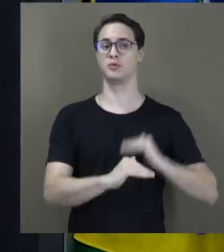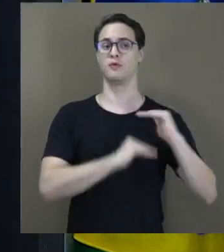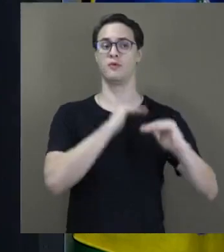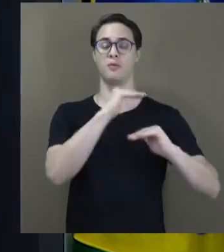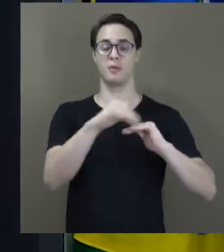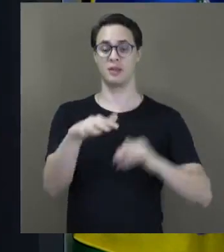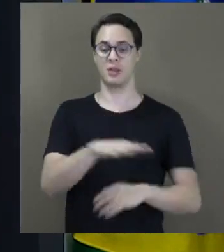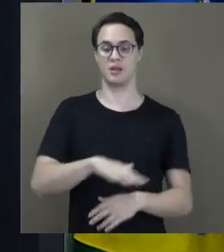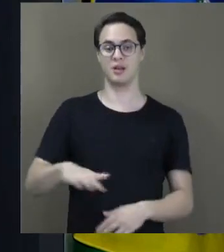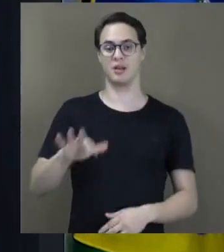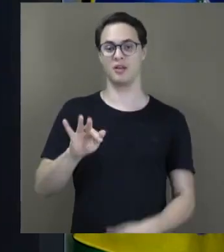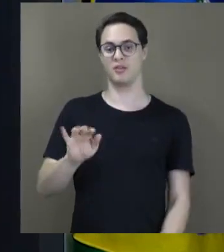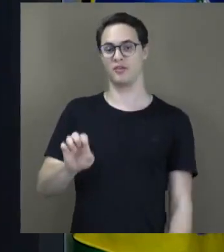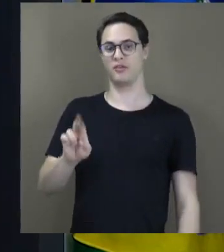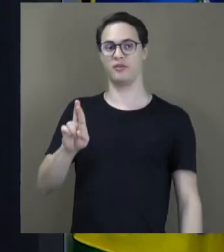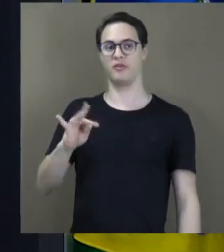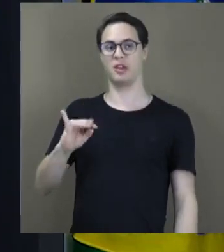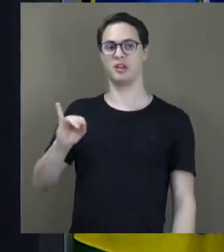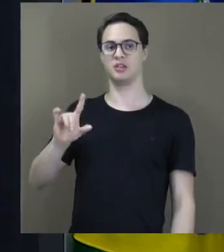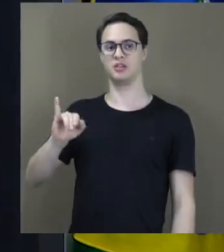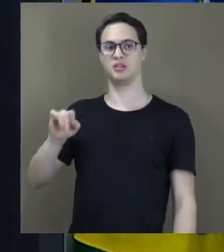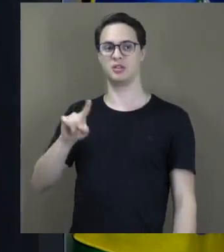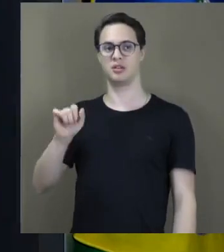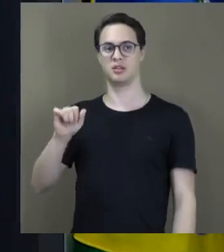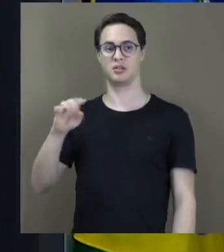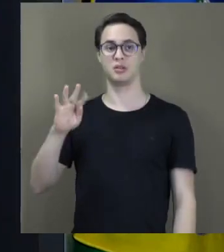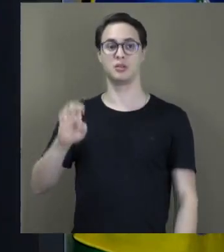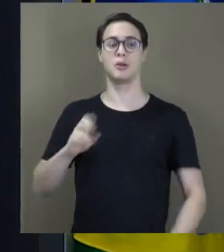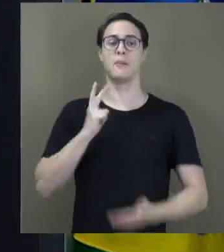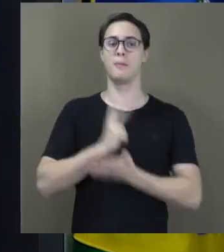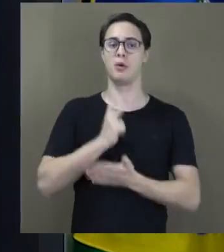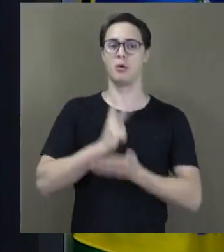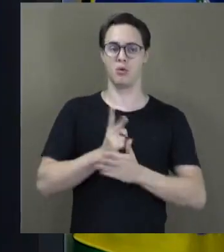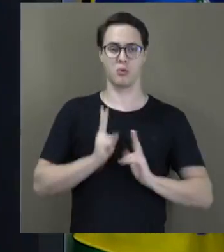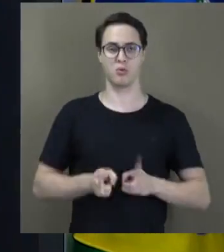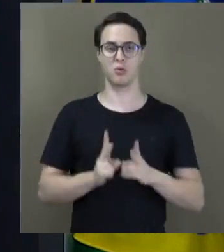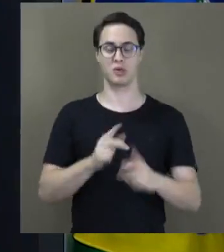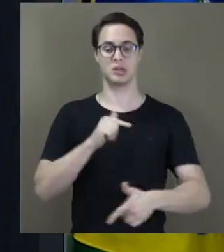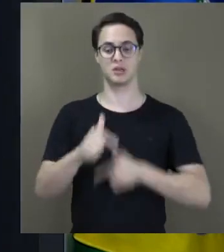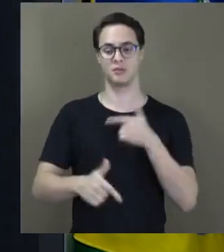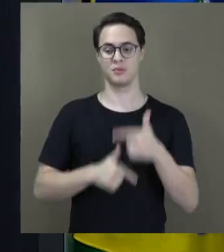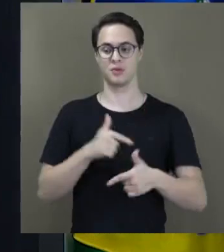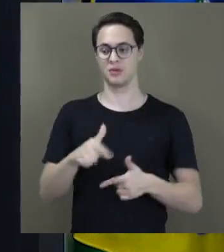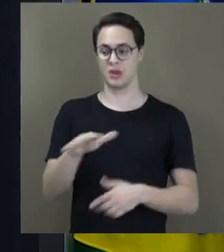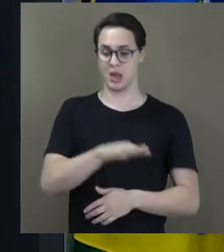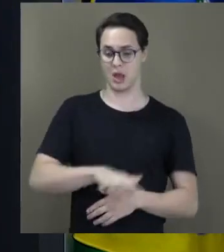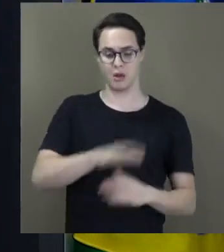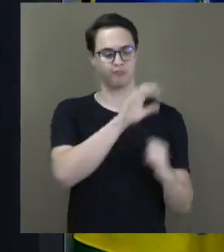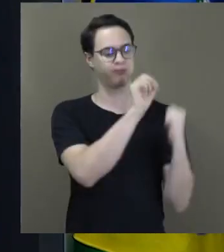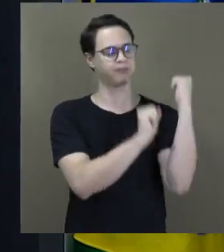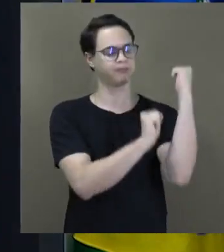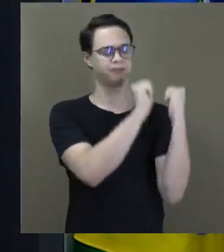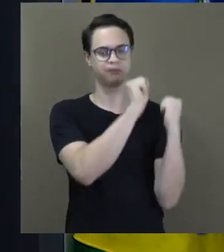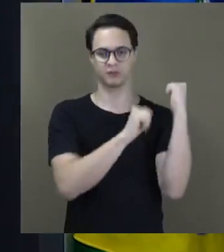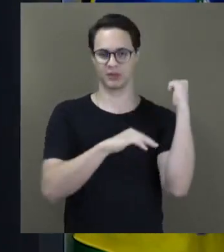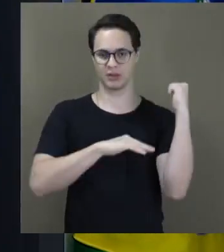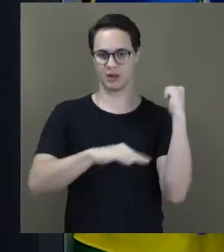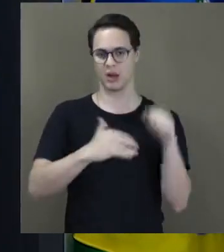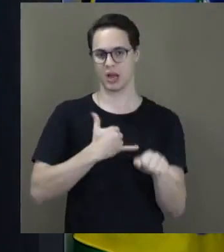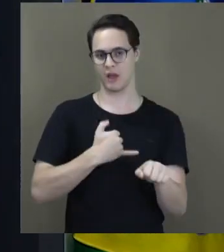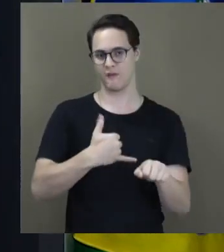indústria de fertilizantes, nem mesmo para manterem em operação as unidades industriais do setor.